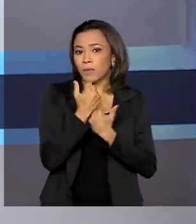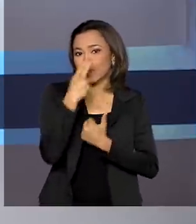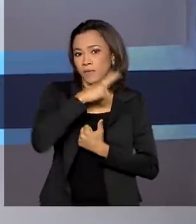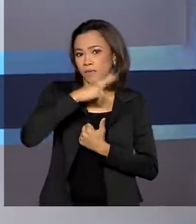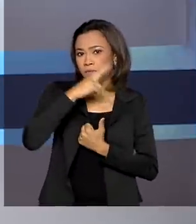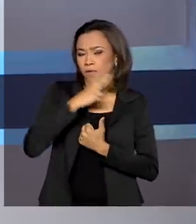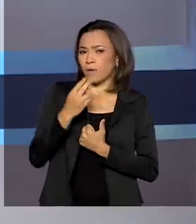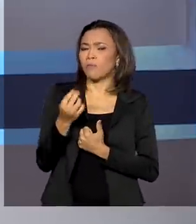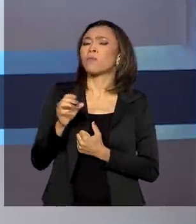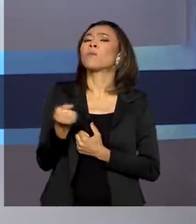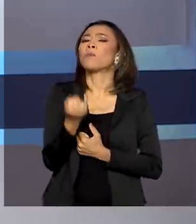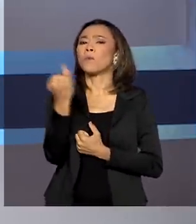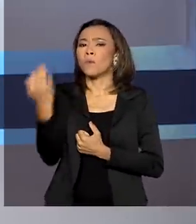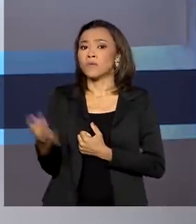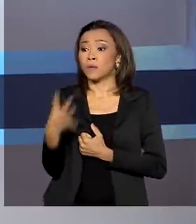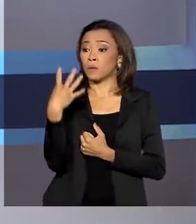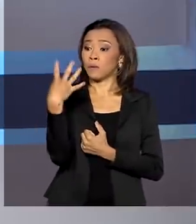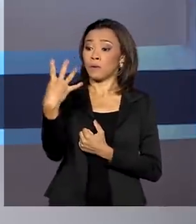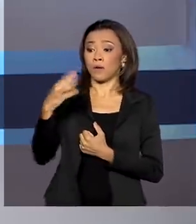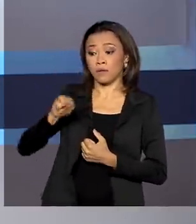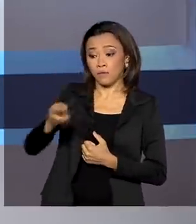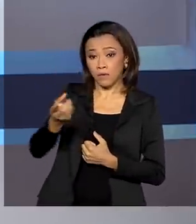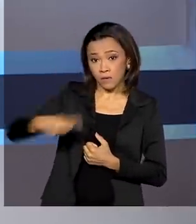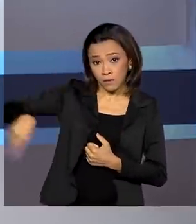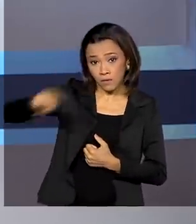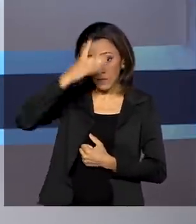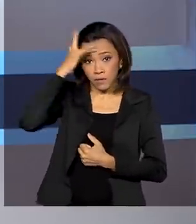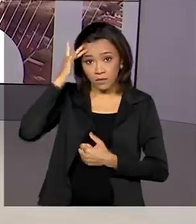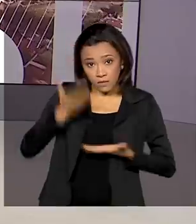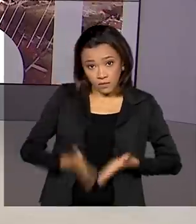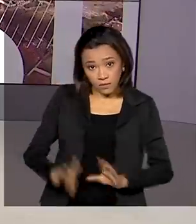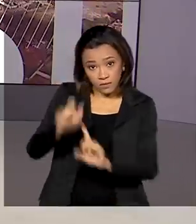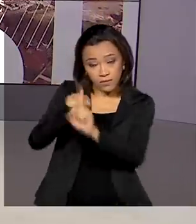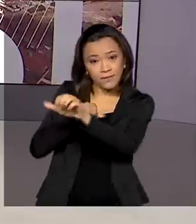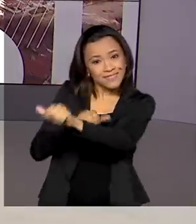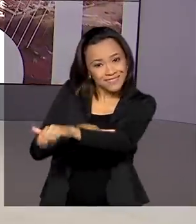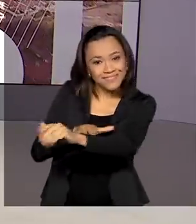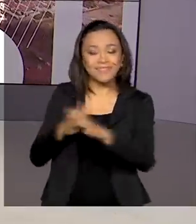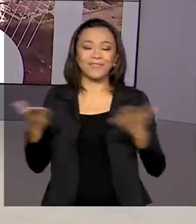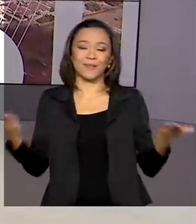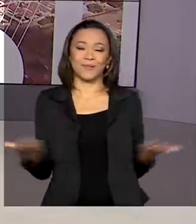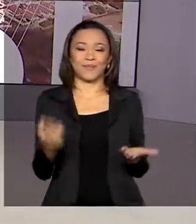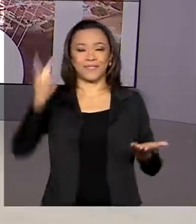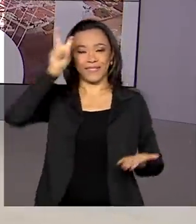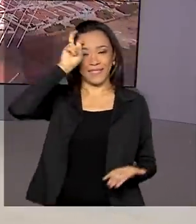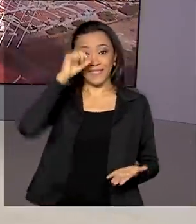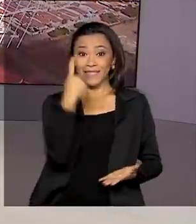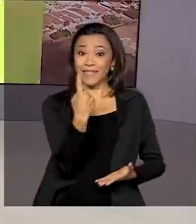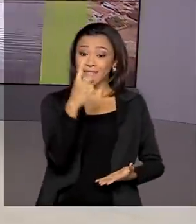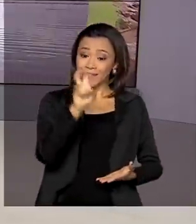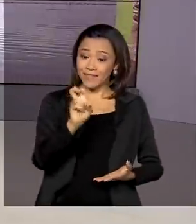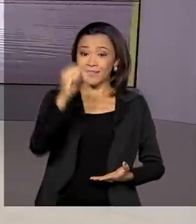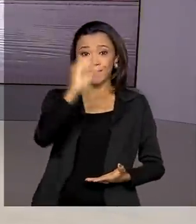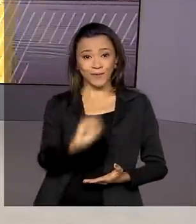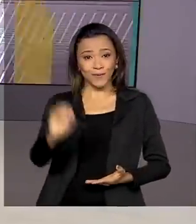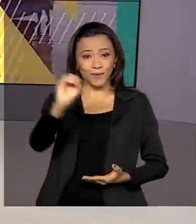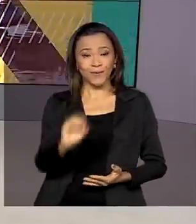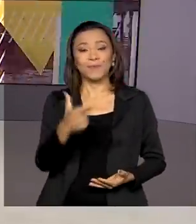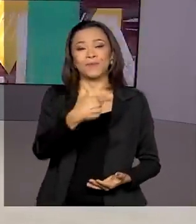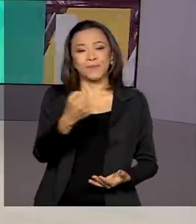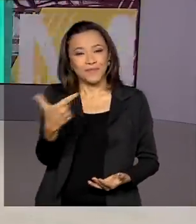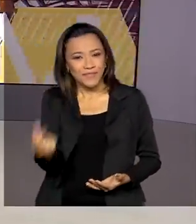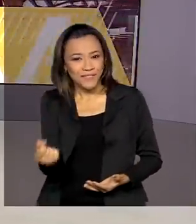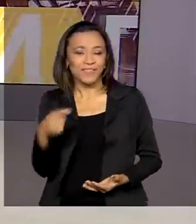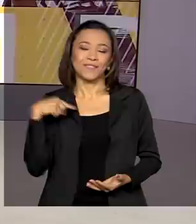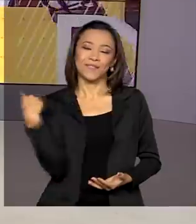para 4 milhões de beneficiários nascidos em setembro. Hoje é quinta-feira, 15 de outubro de 2020,